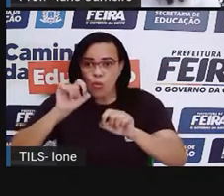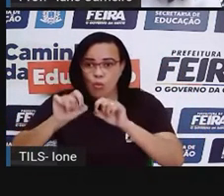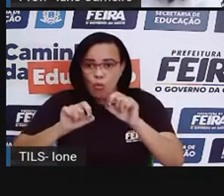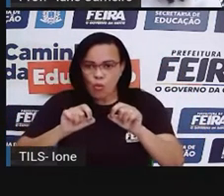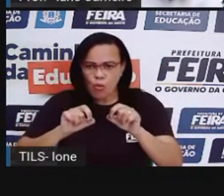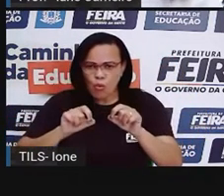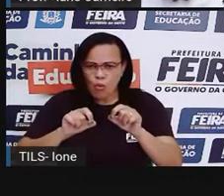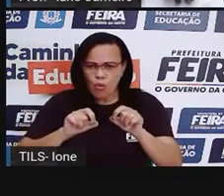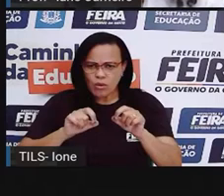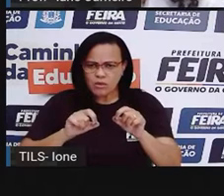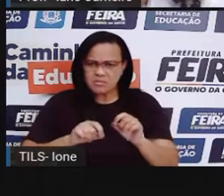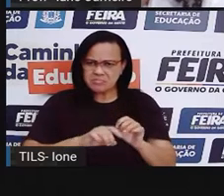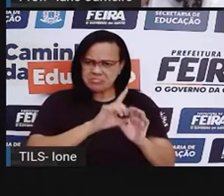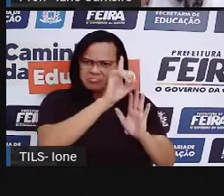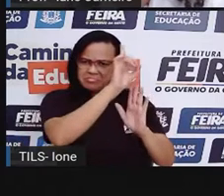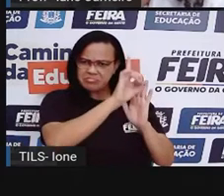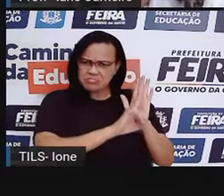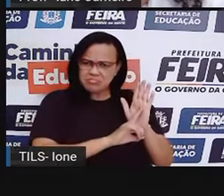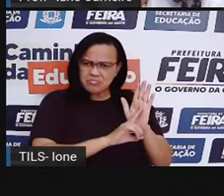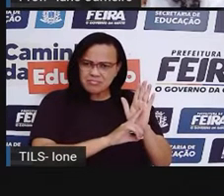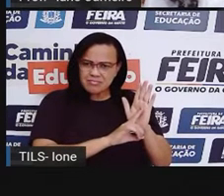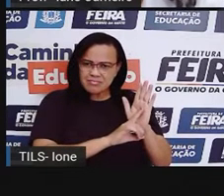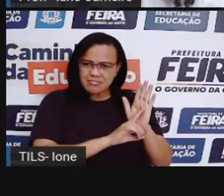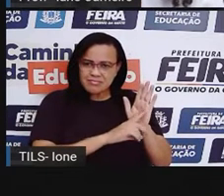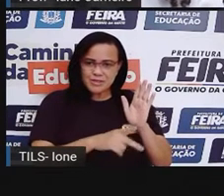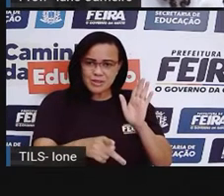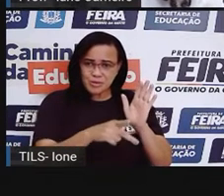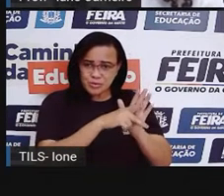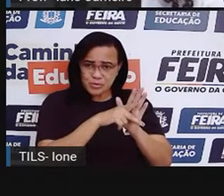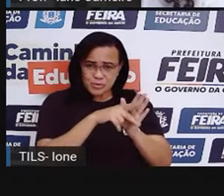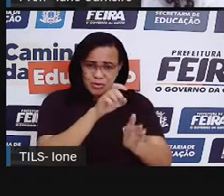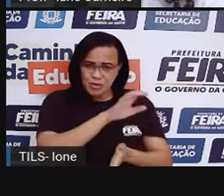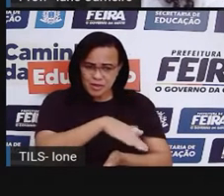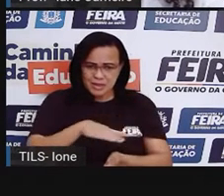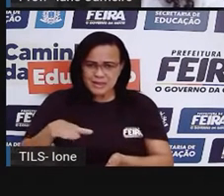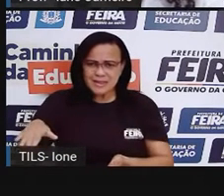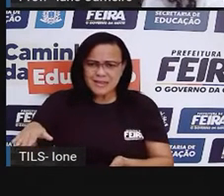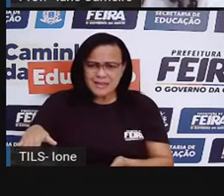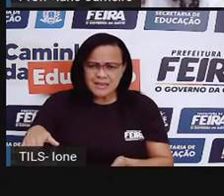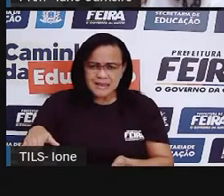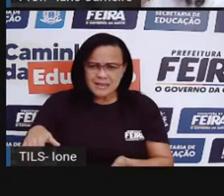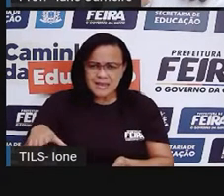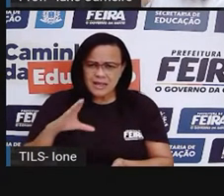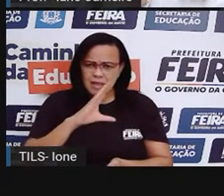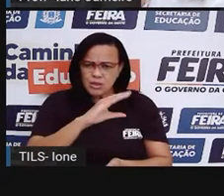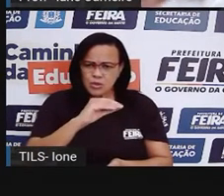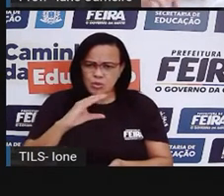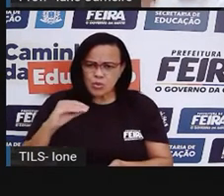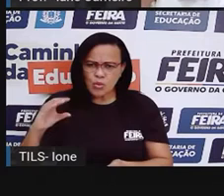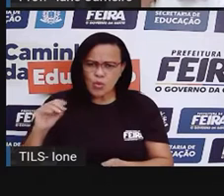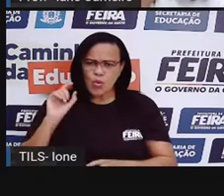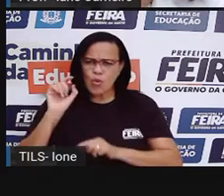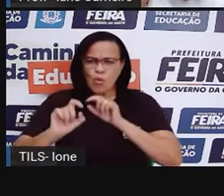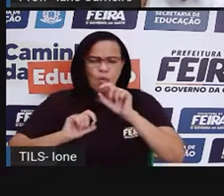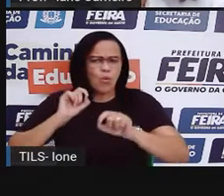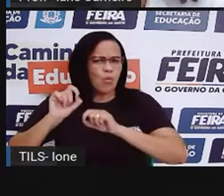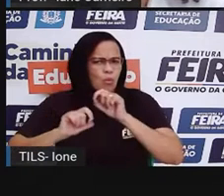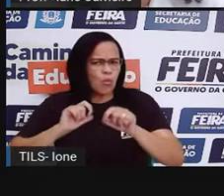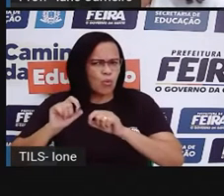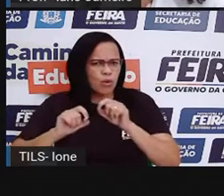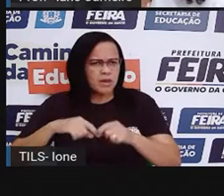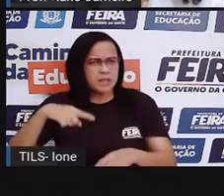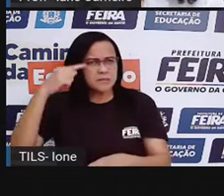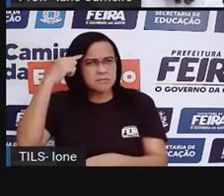Estatuto? O que é isso? Perguntou Mônica, pensativa. Já vi que não é de